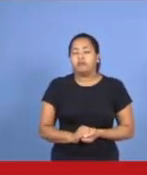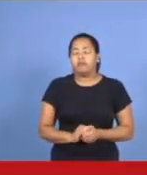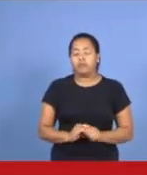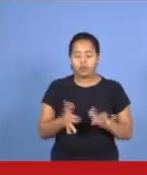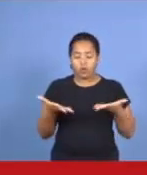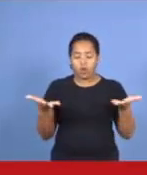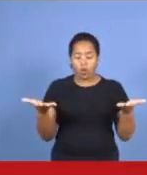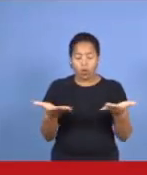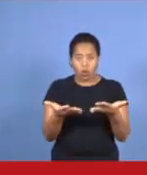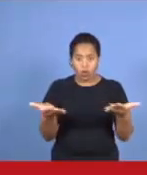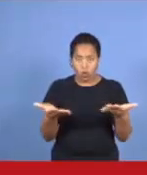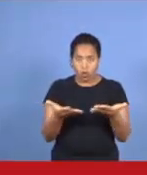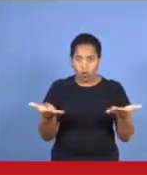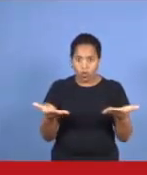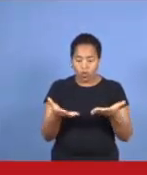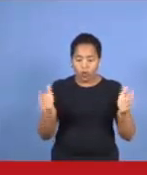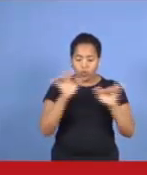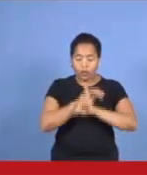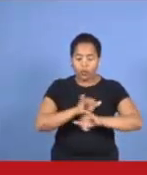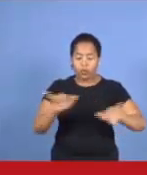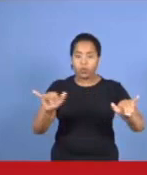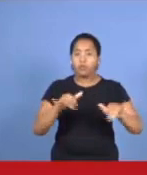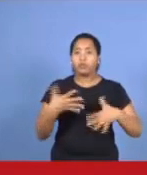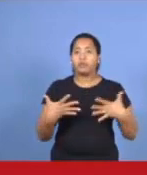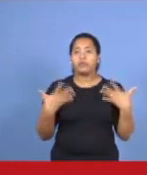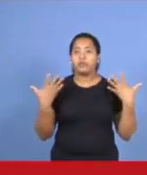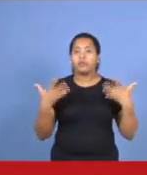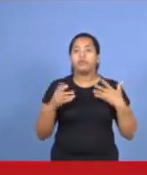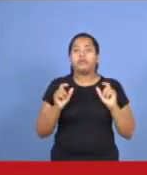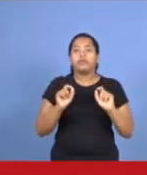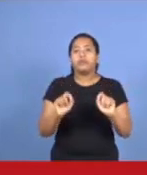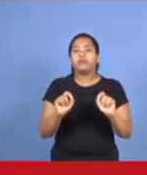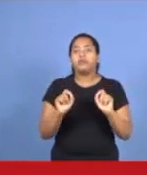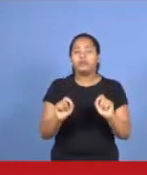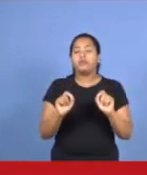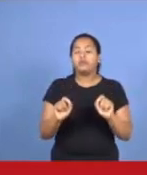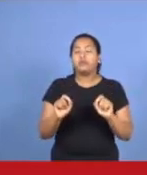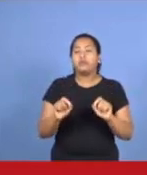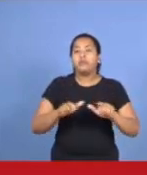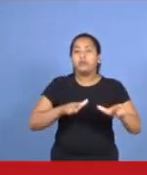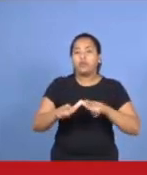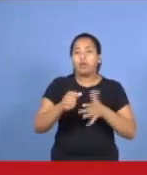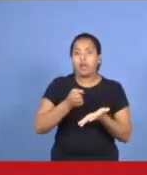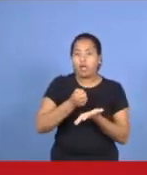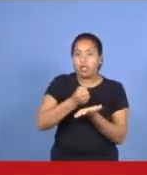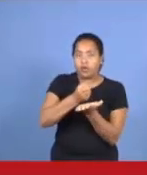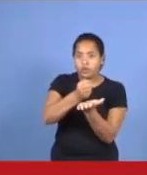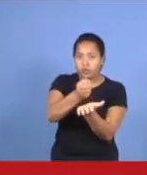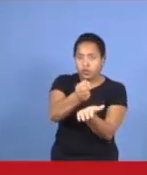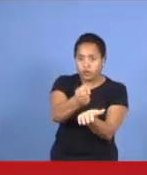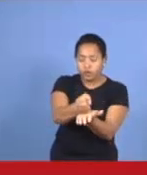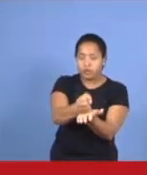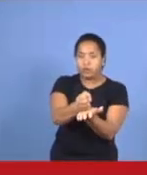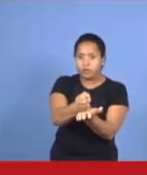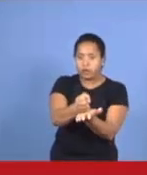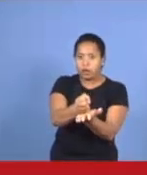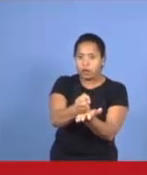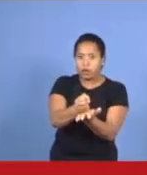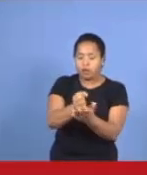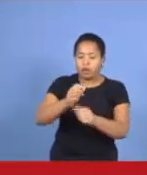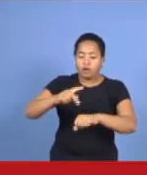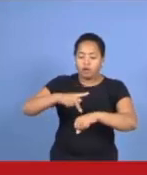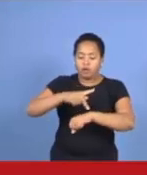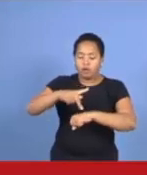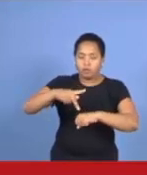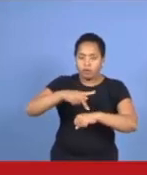também informamos aos irmãos, com alegria, um trabalho de assistência que está sendo feito, lá no país El